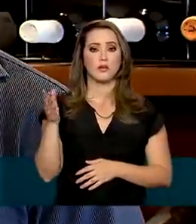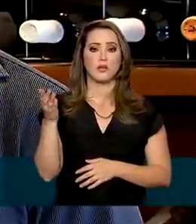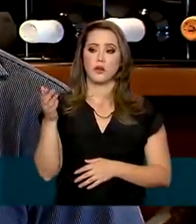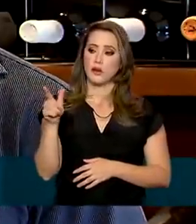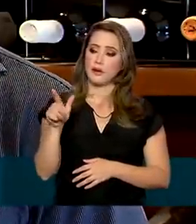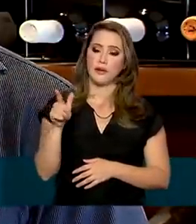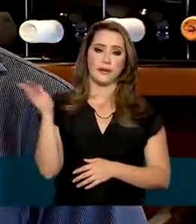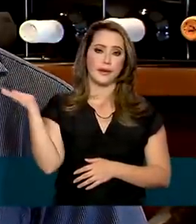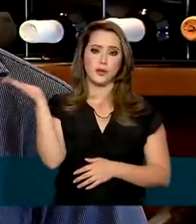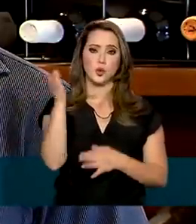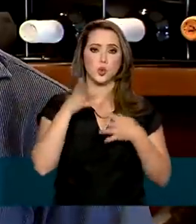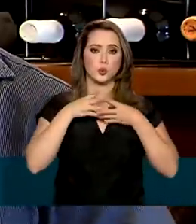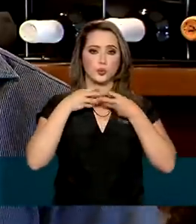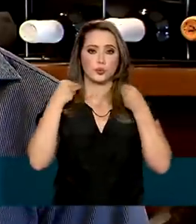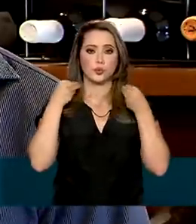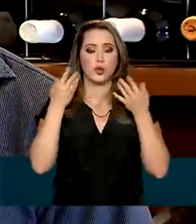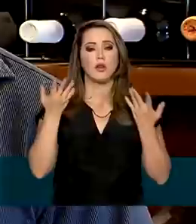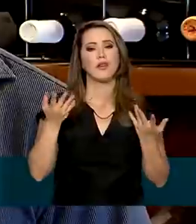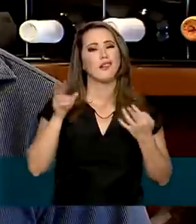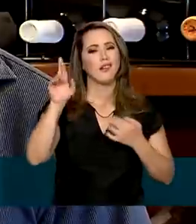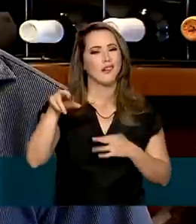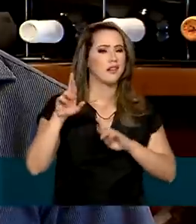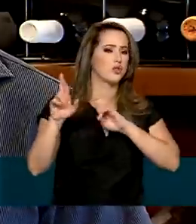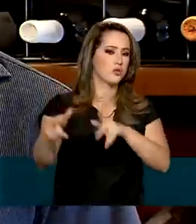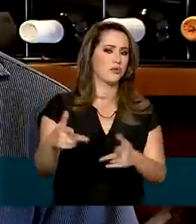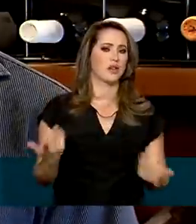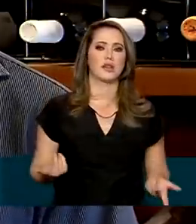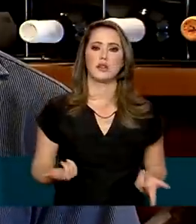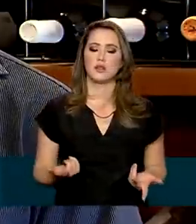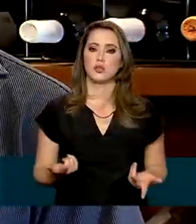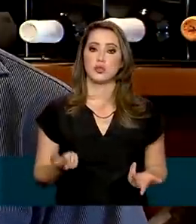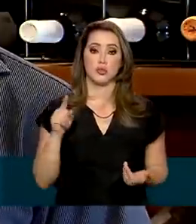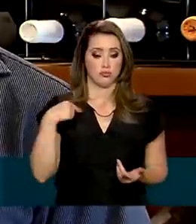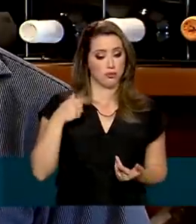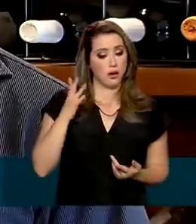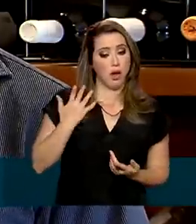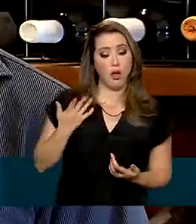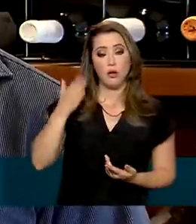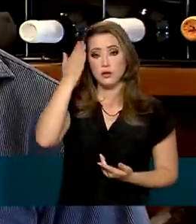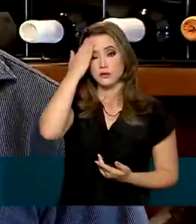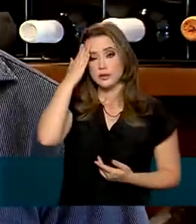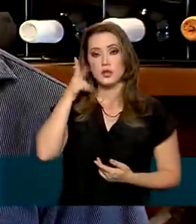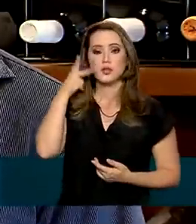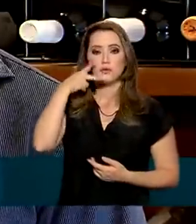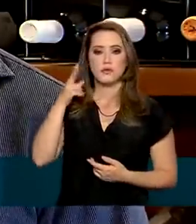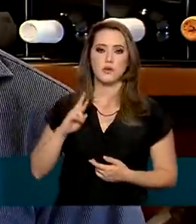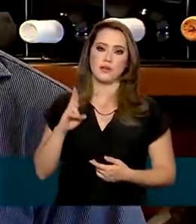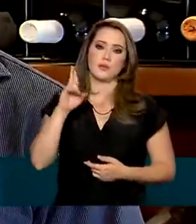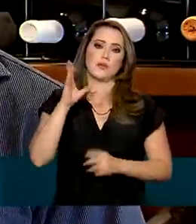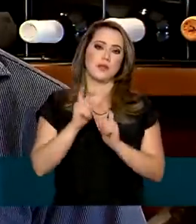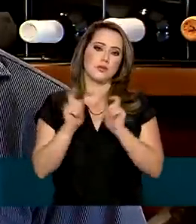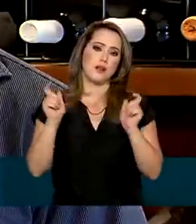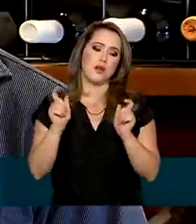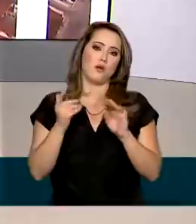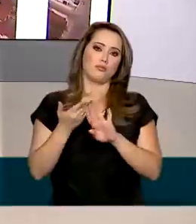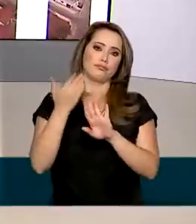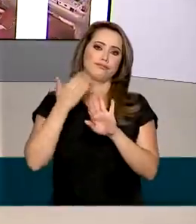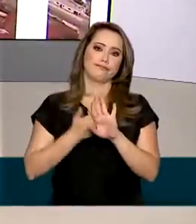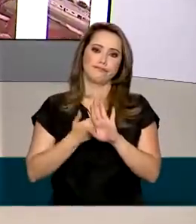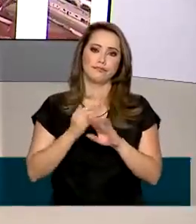garçom. Então, assim, é diferenciado, não é a mesma função. A gente tem uma responsabilidade maior por trás.